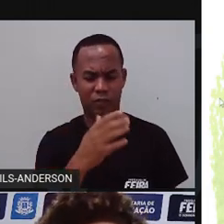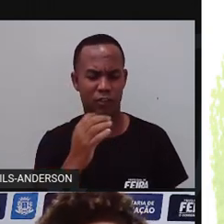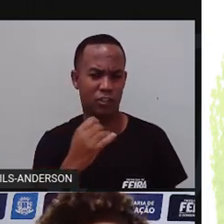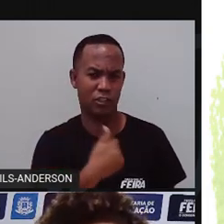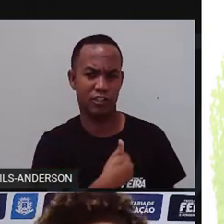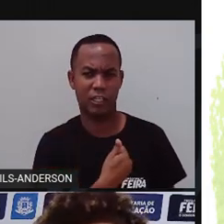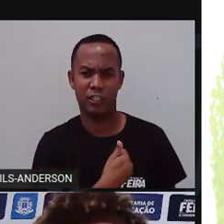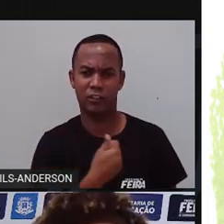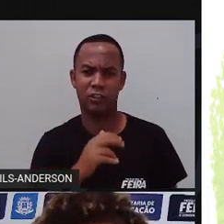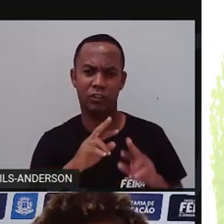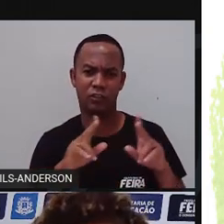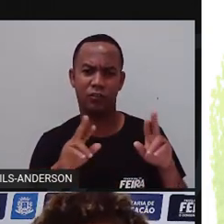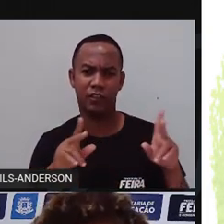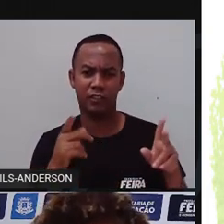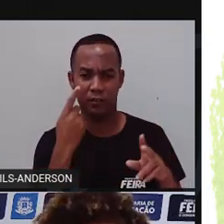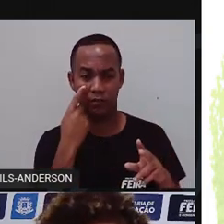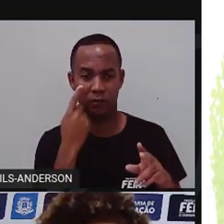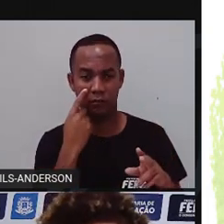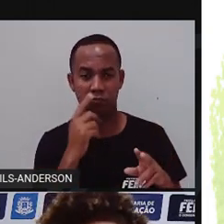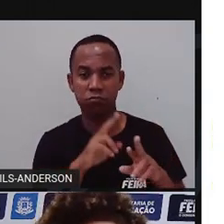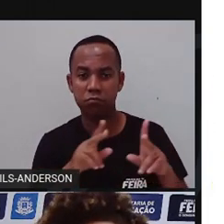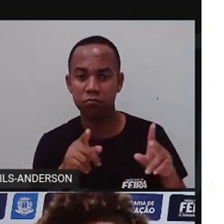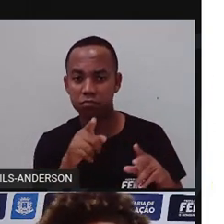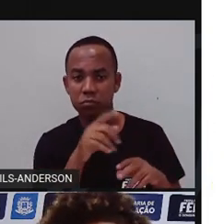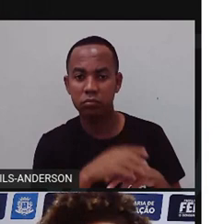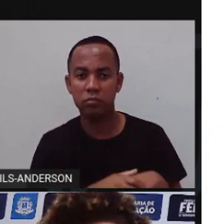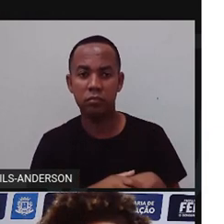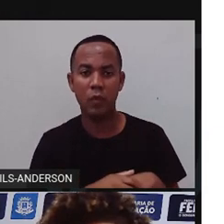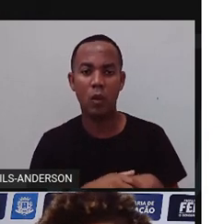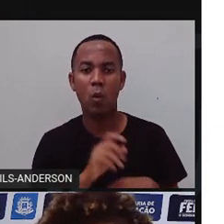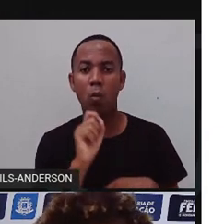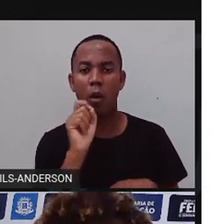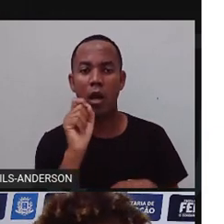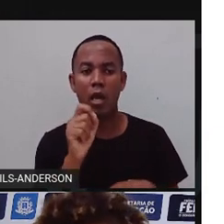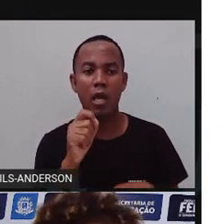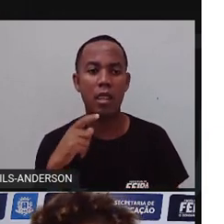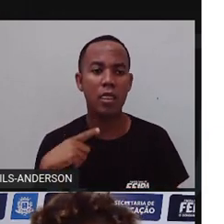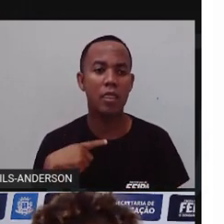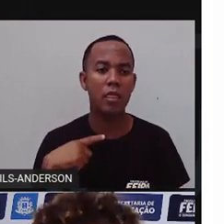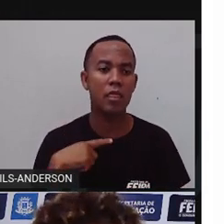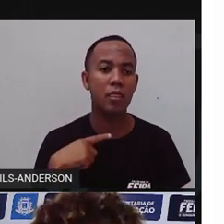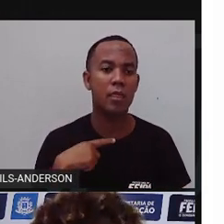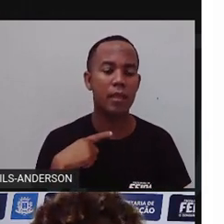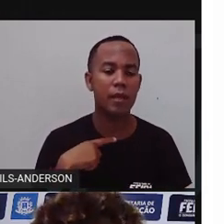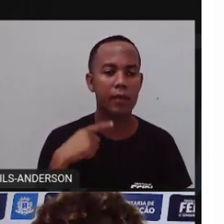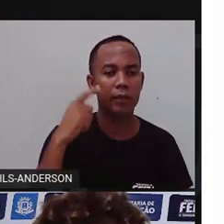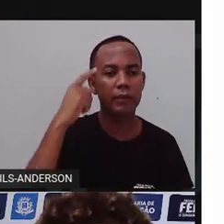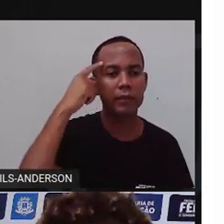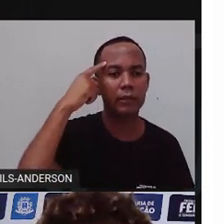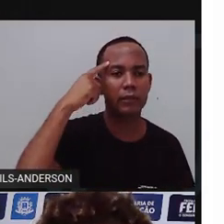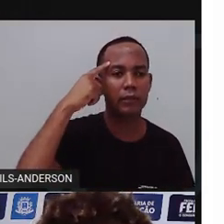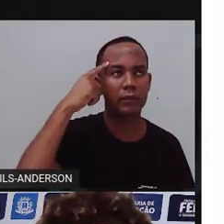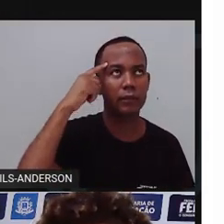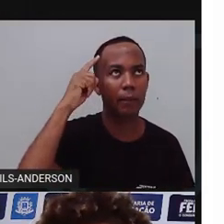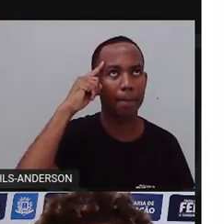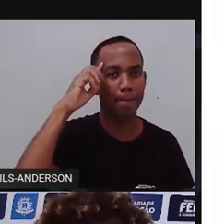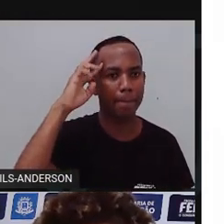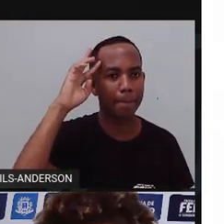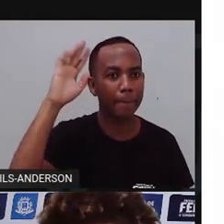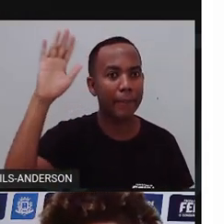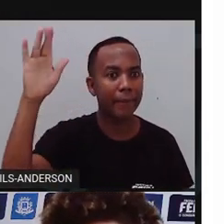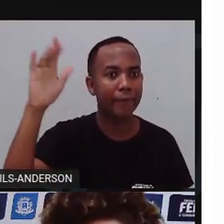então, o que a Pró quer mostrar pra vocês? Que basta ter o quê? Criatividade para que vocês